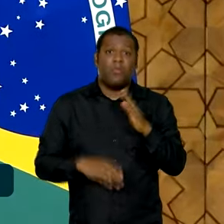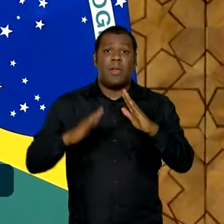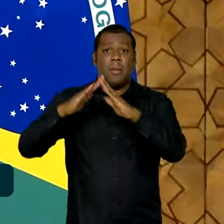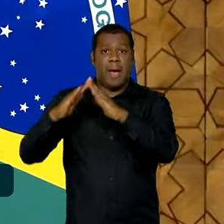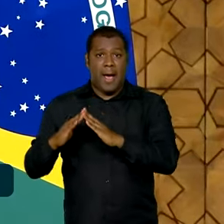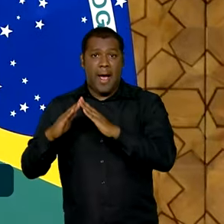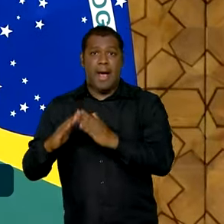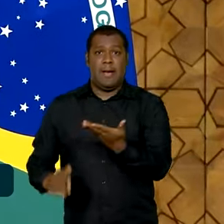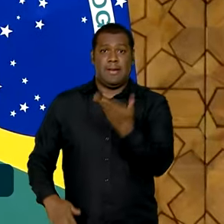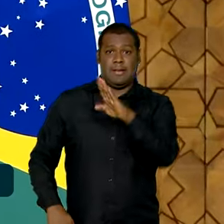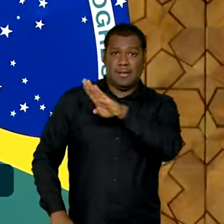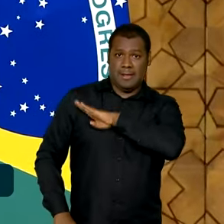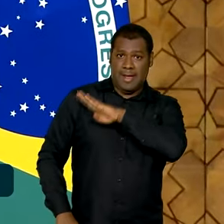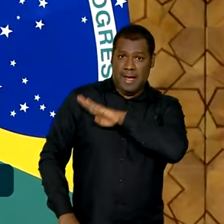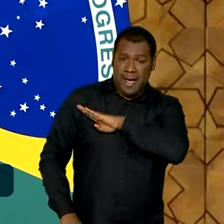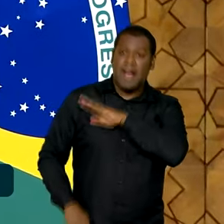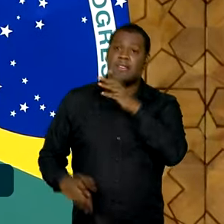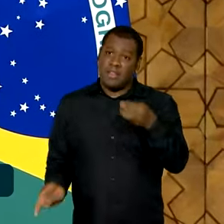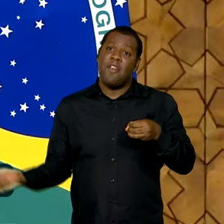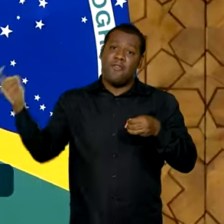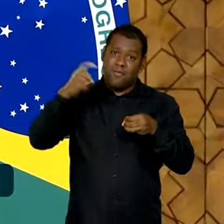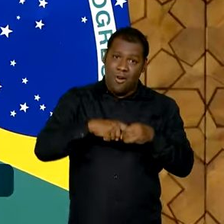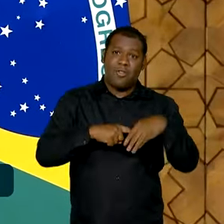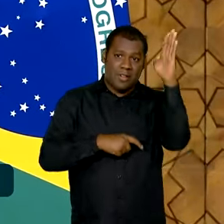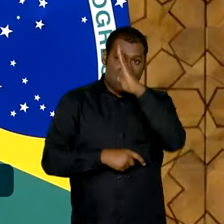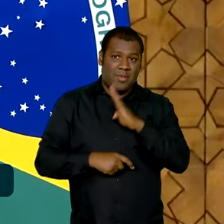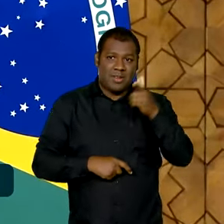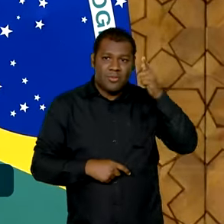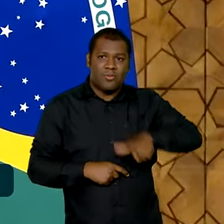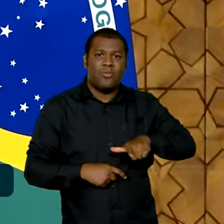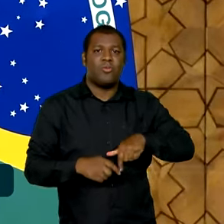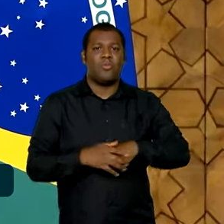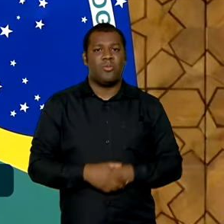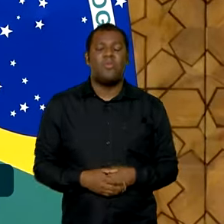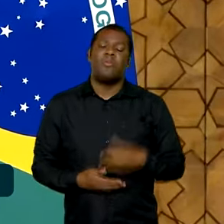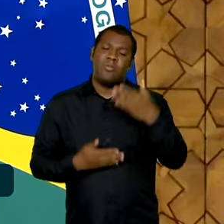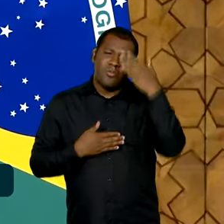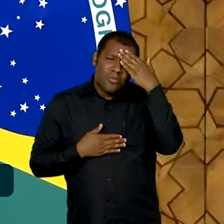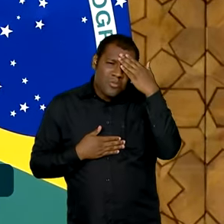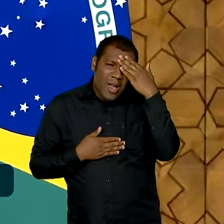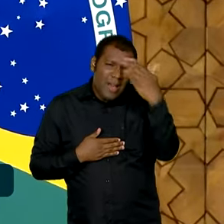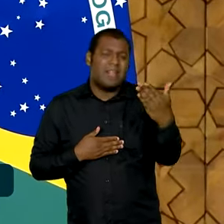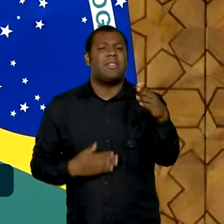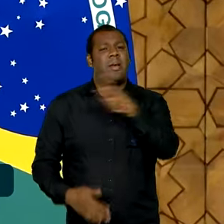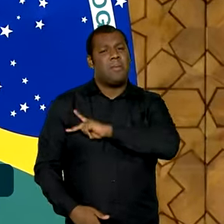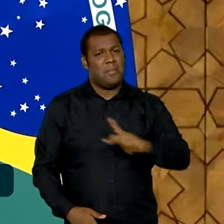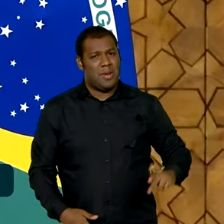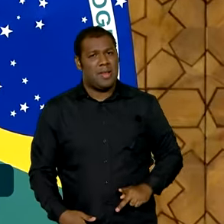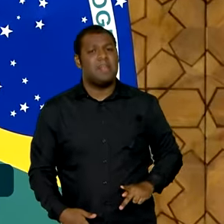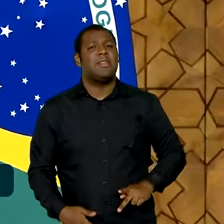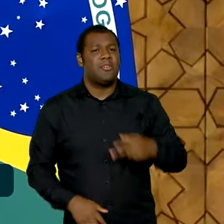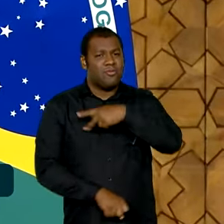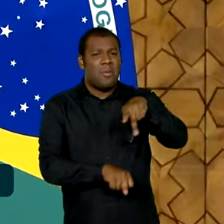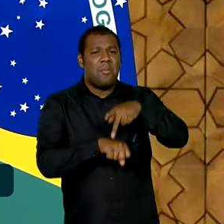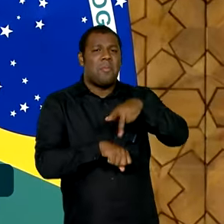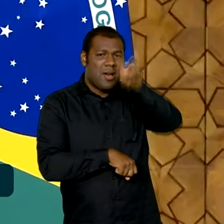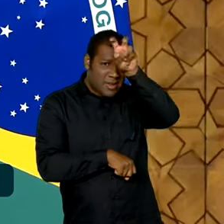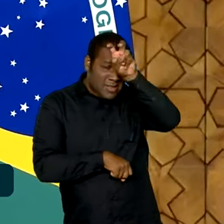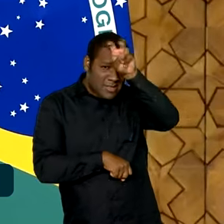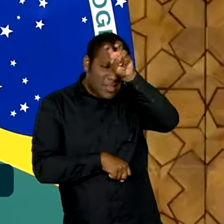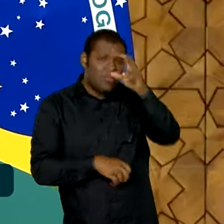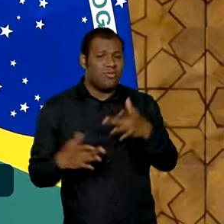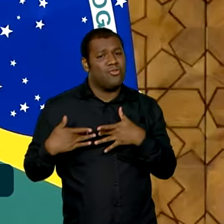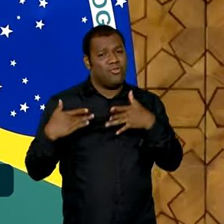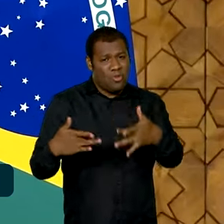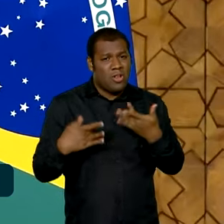começar toda a minha conversa agradecendo ao presidente Al-Sisi pela solidariedade que ele teve em